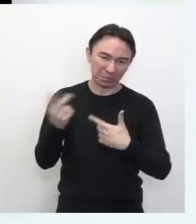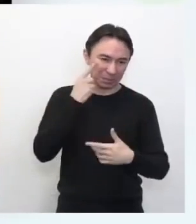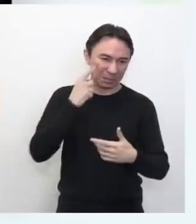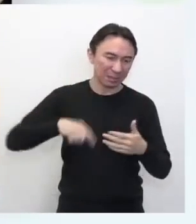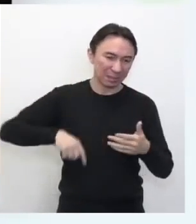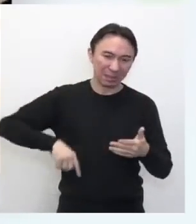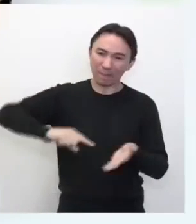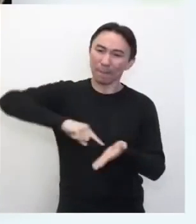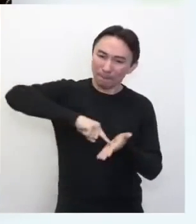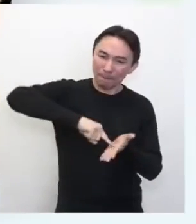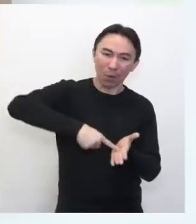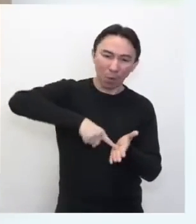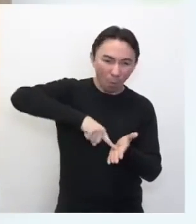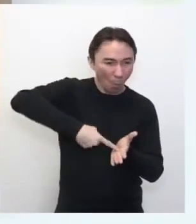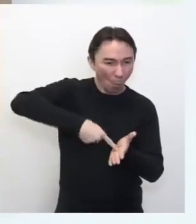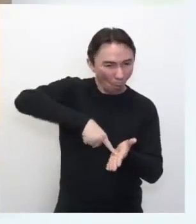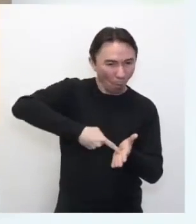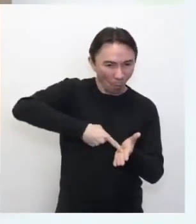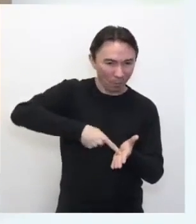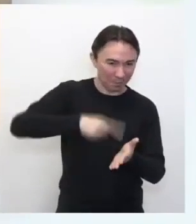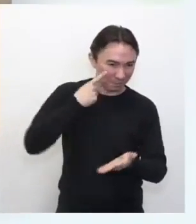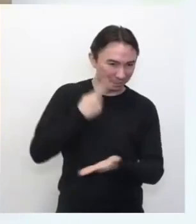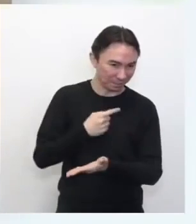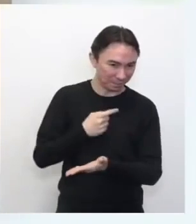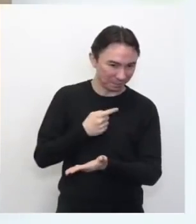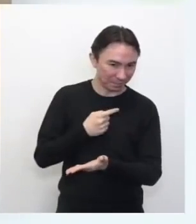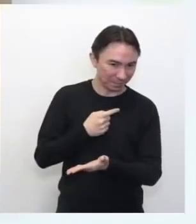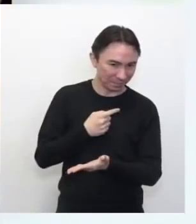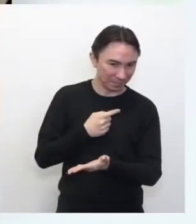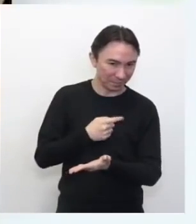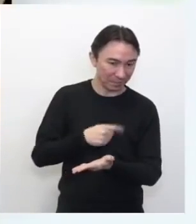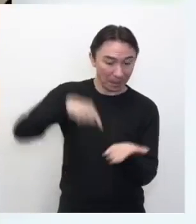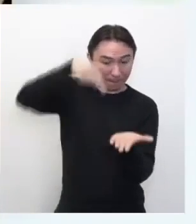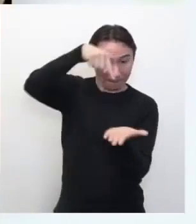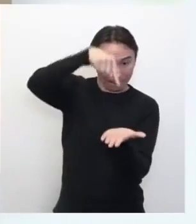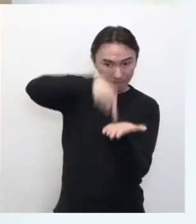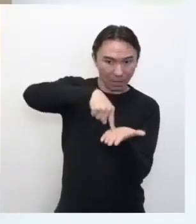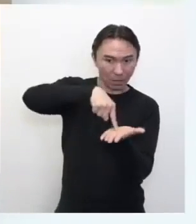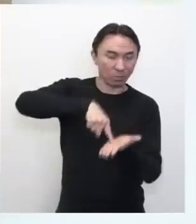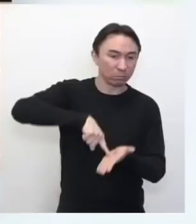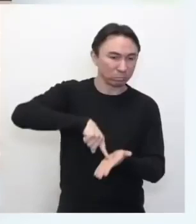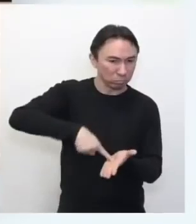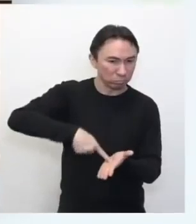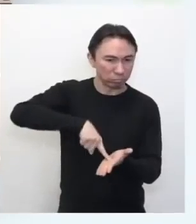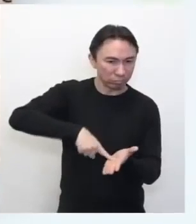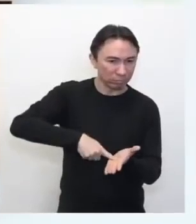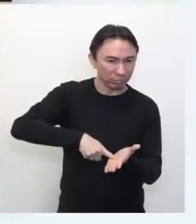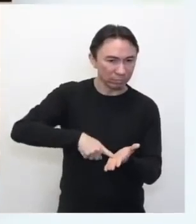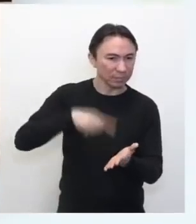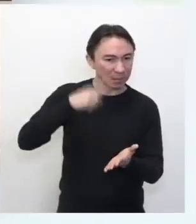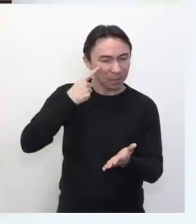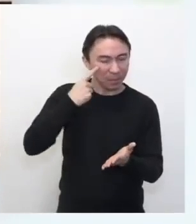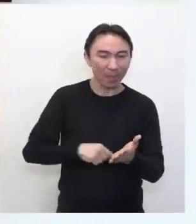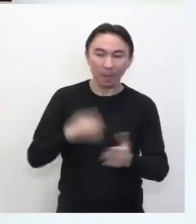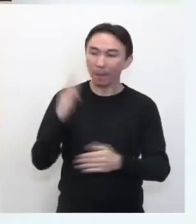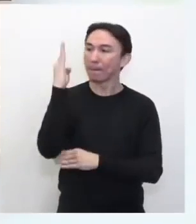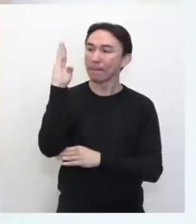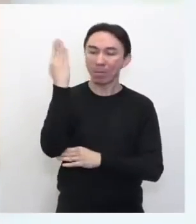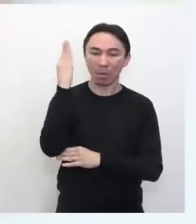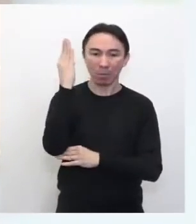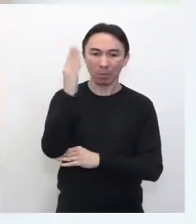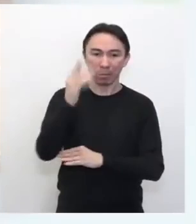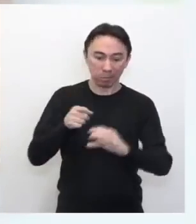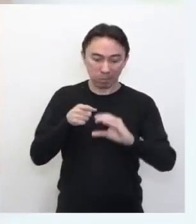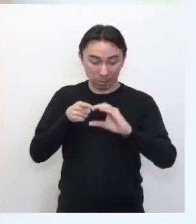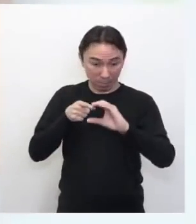estilete, faça um furo no mostrador, no centro da linha das horas. Pelo furo, passe um palito e deixe a metade do